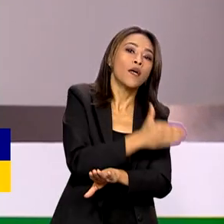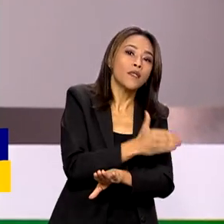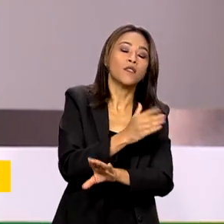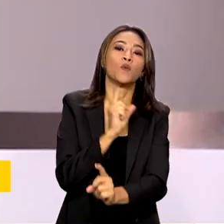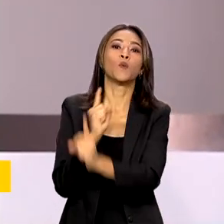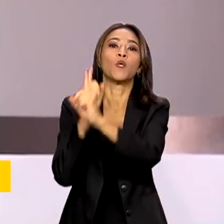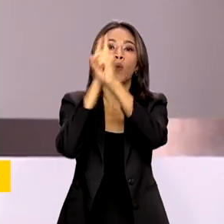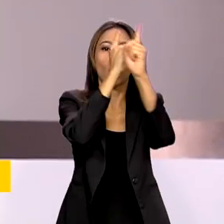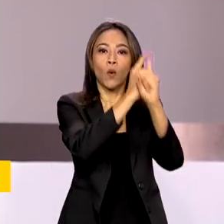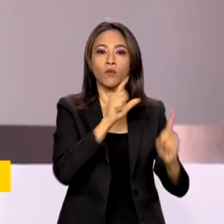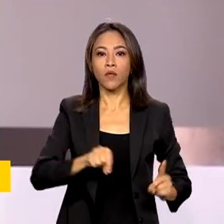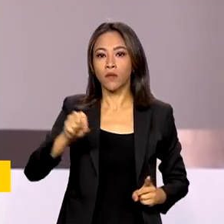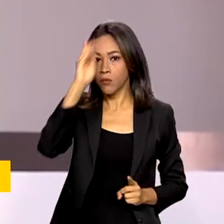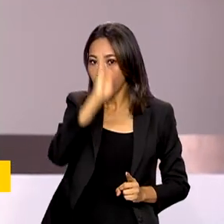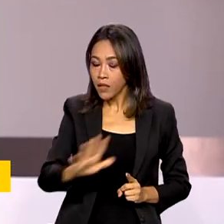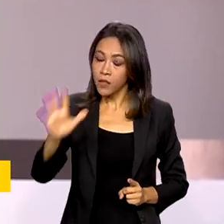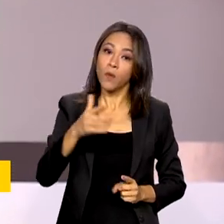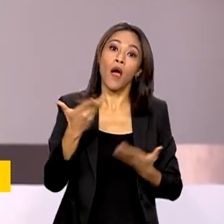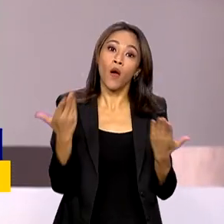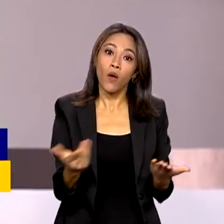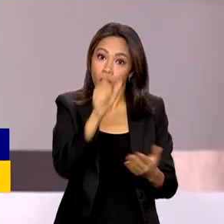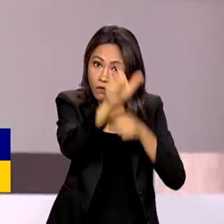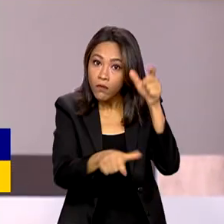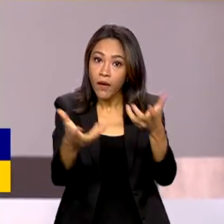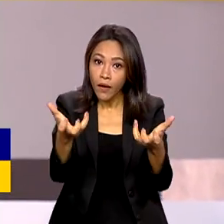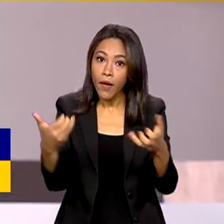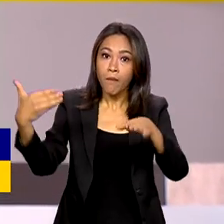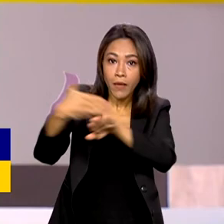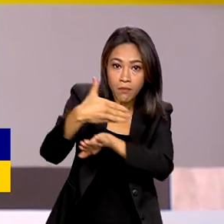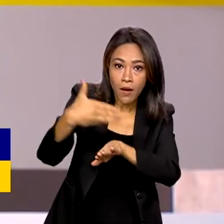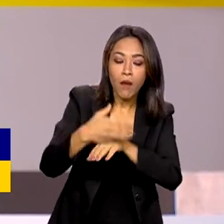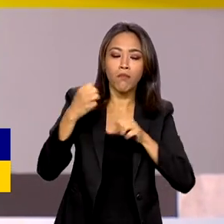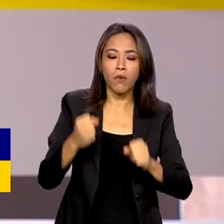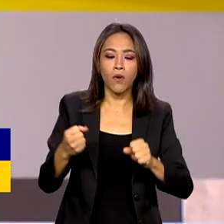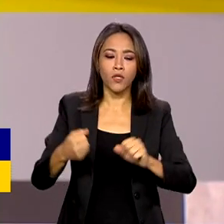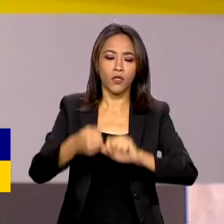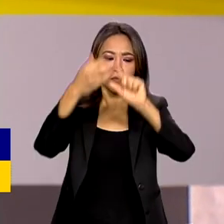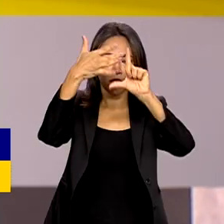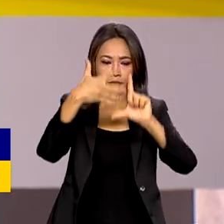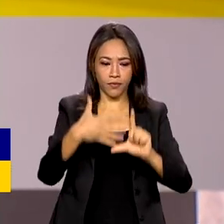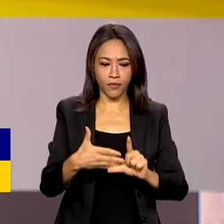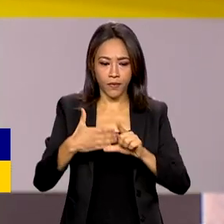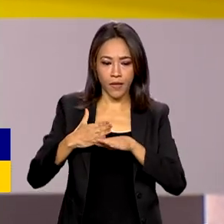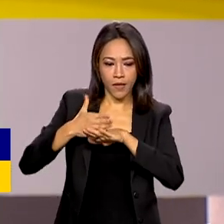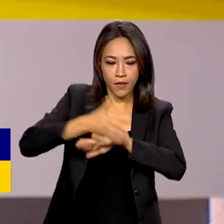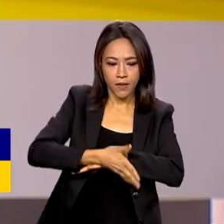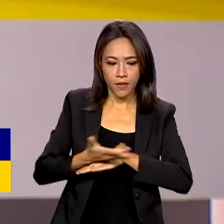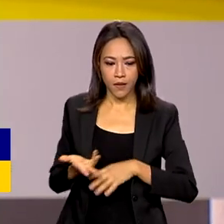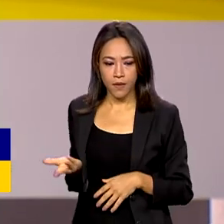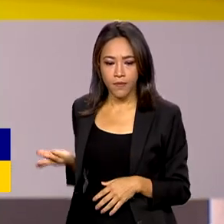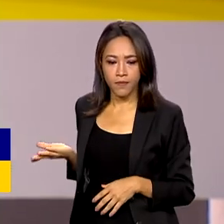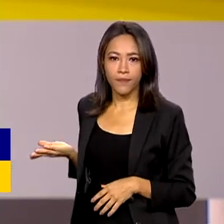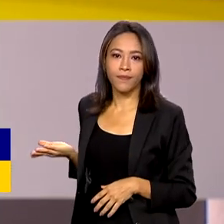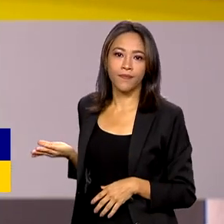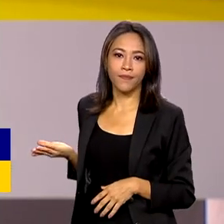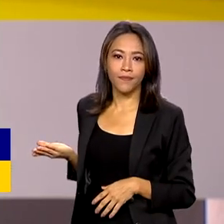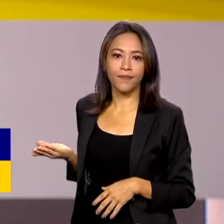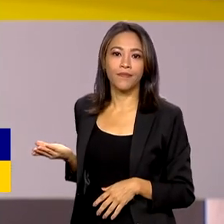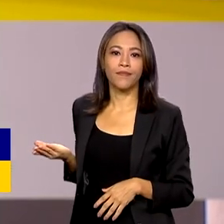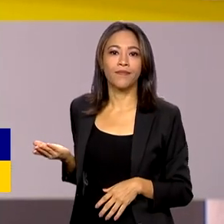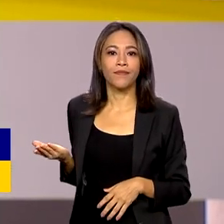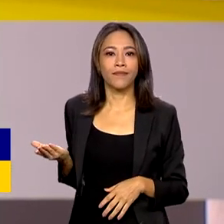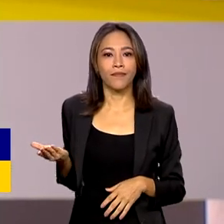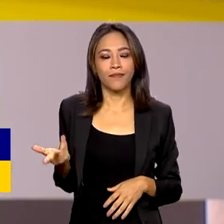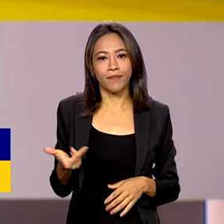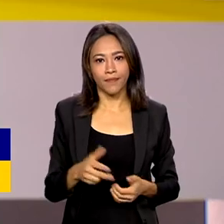encontro. Já o cidadão que quer participar deve acessar a página brasilparticipativo.presidencia.gov